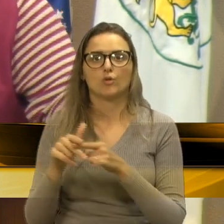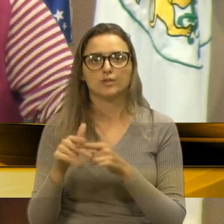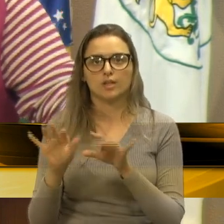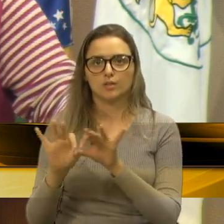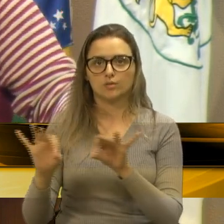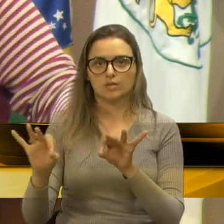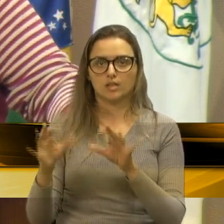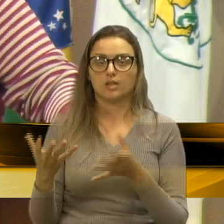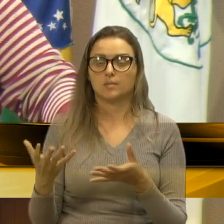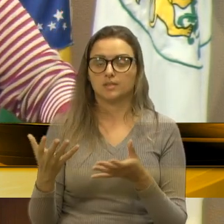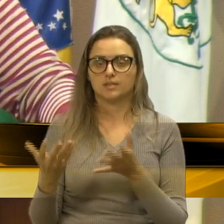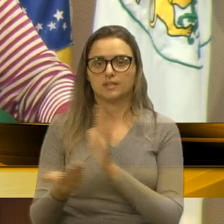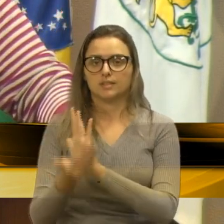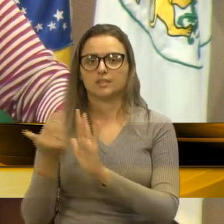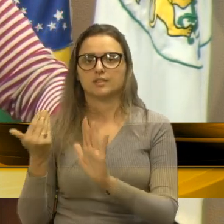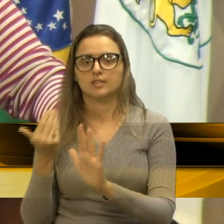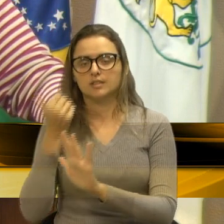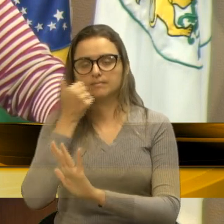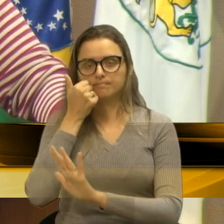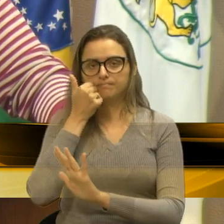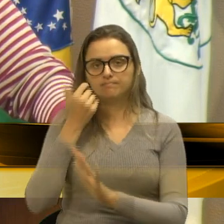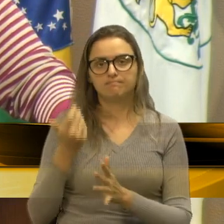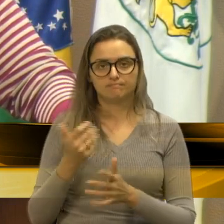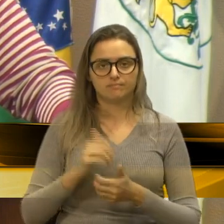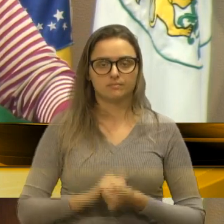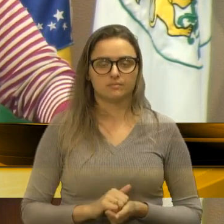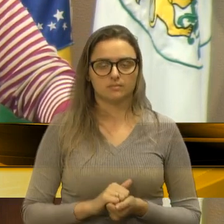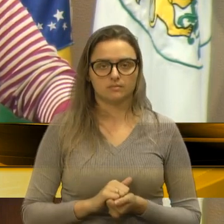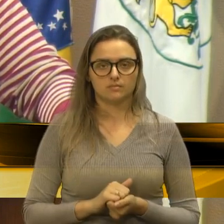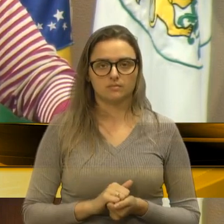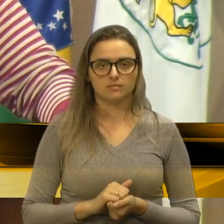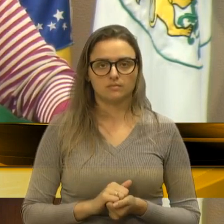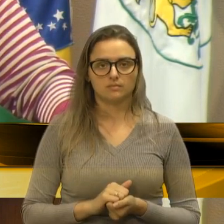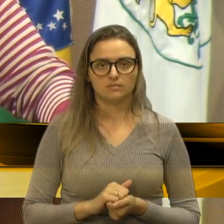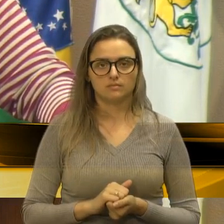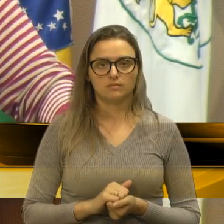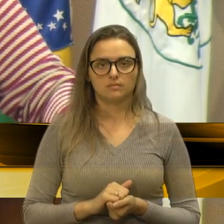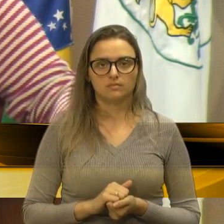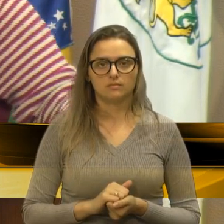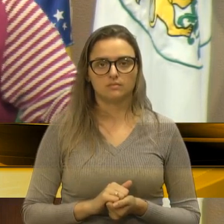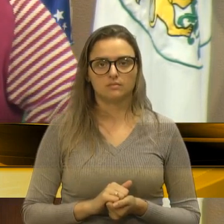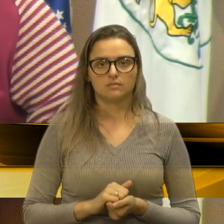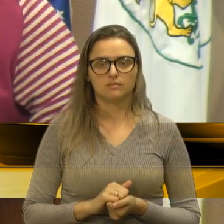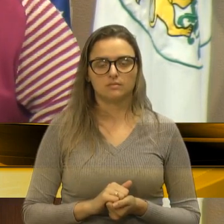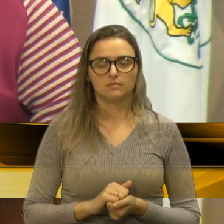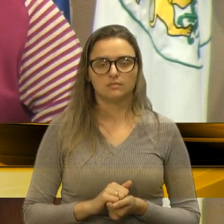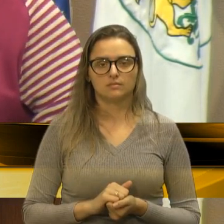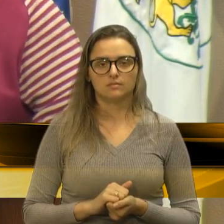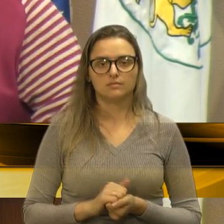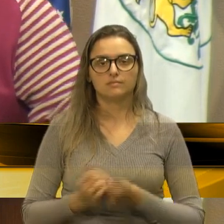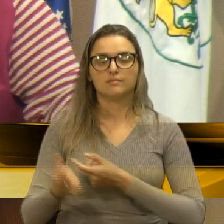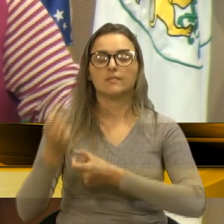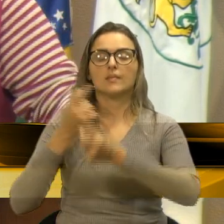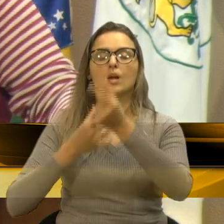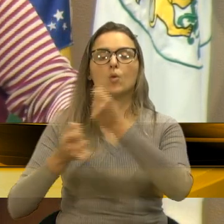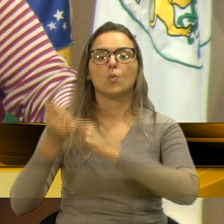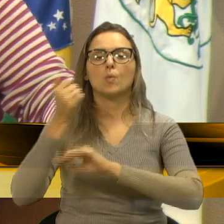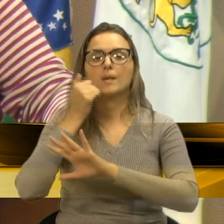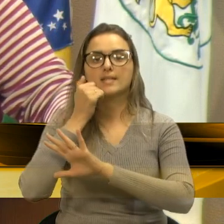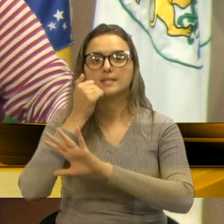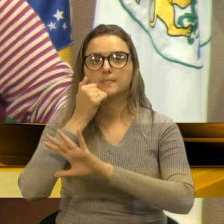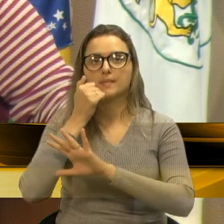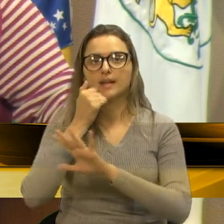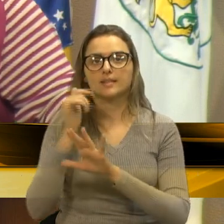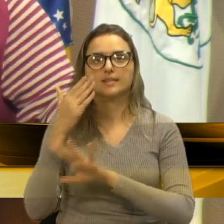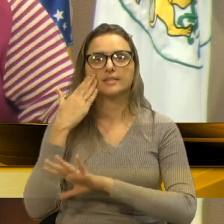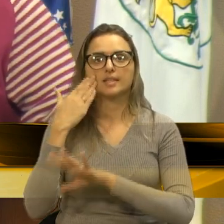pedras, e depois, algumas rochas que caíram, a gente sabe o prejuízo que causa para